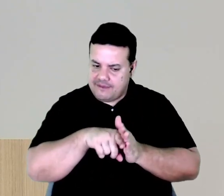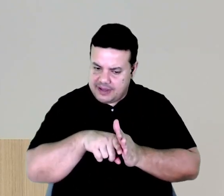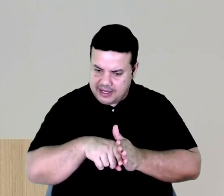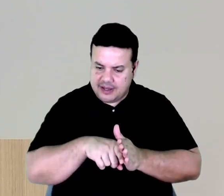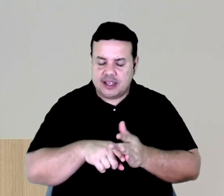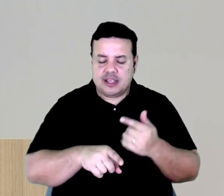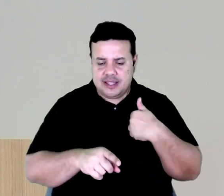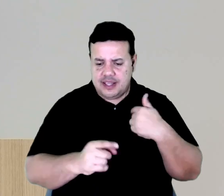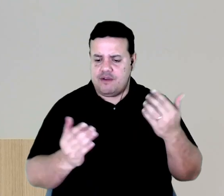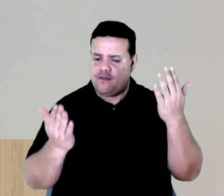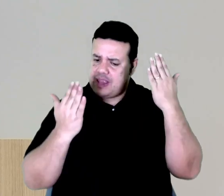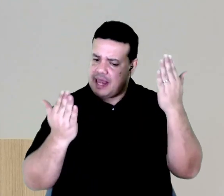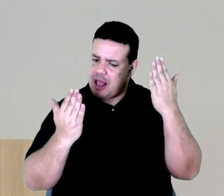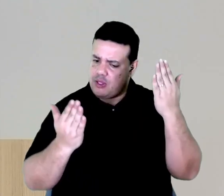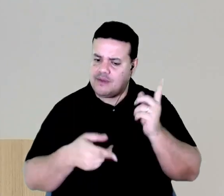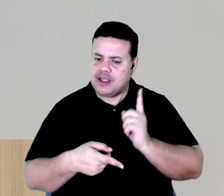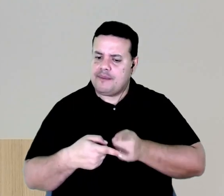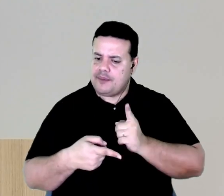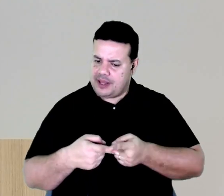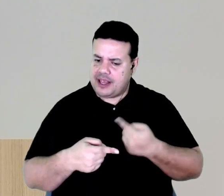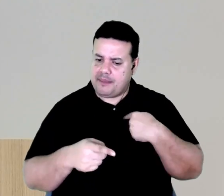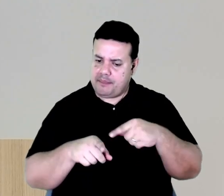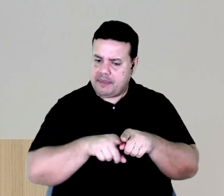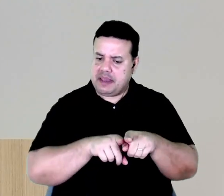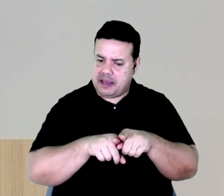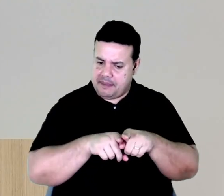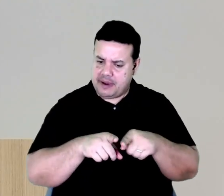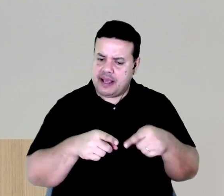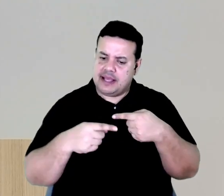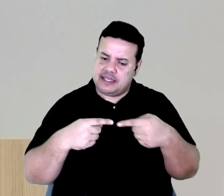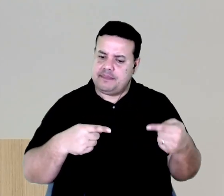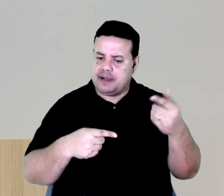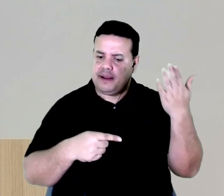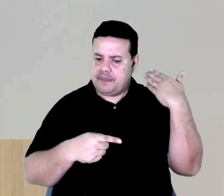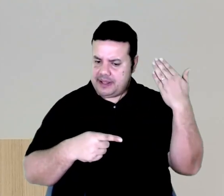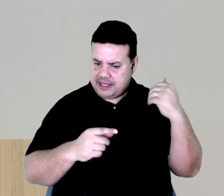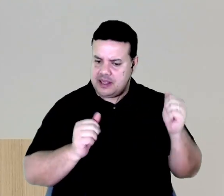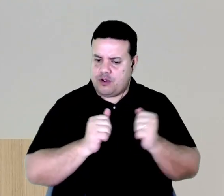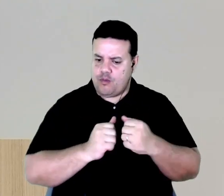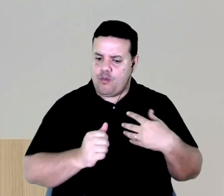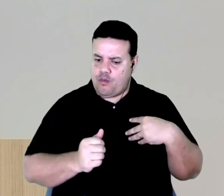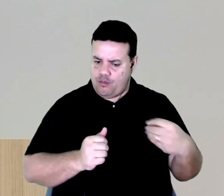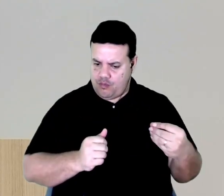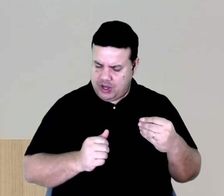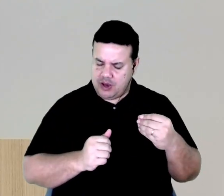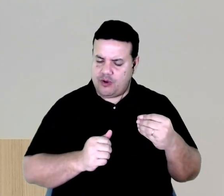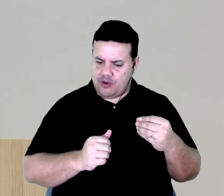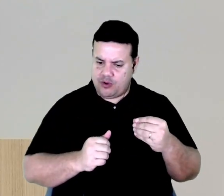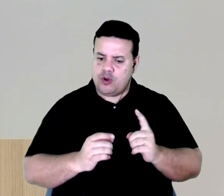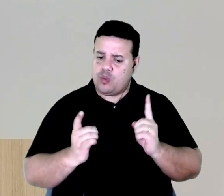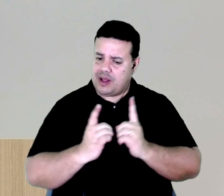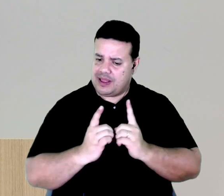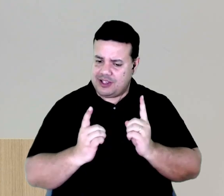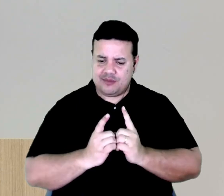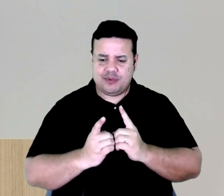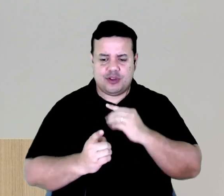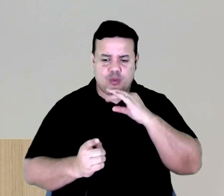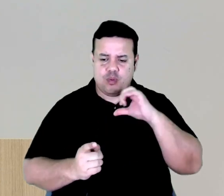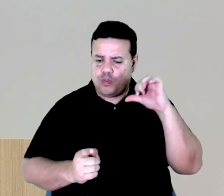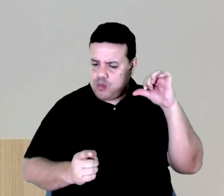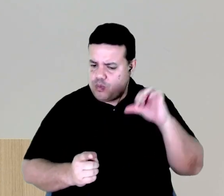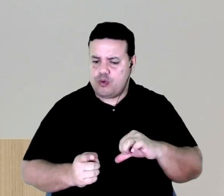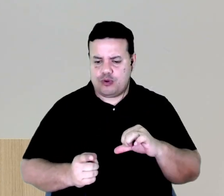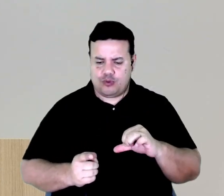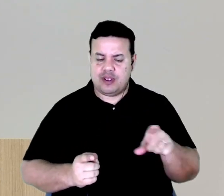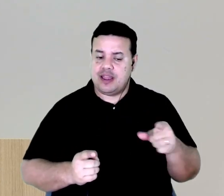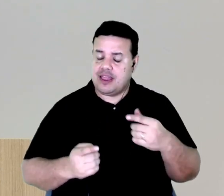dúvida, porque a minha irmã, na semana passada, foi com o filho dela e teve um atendimento bem ruim ali da frente,